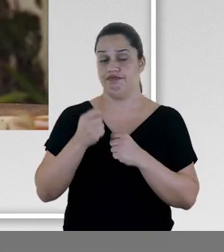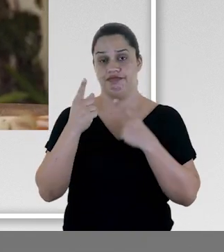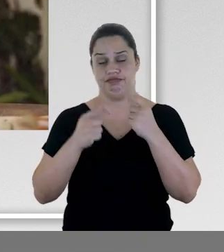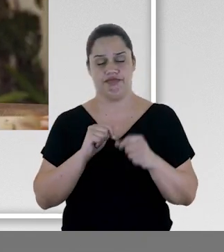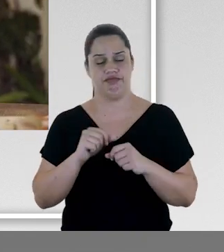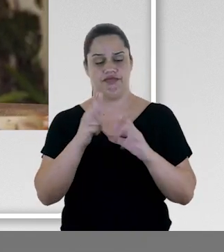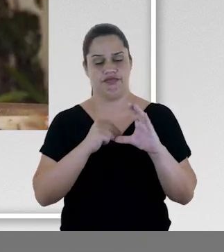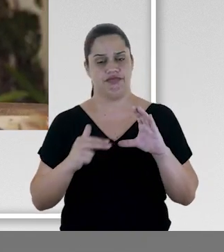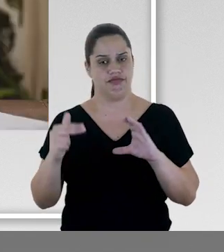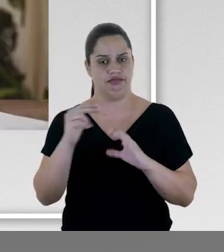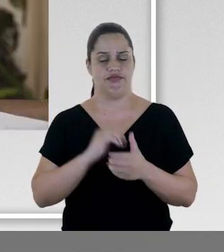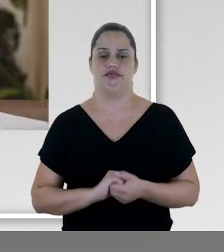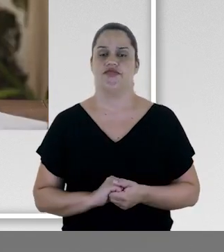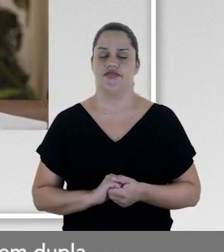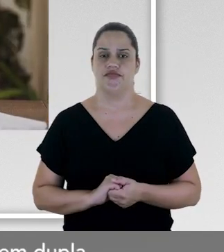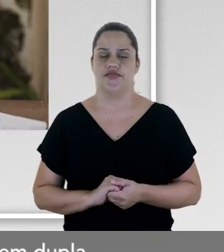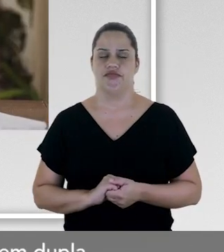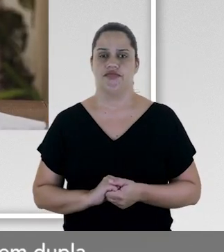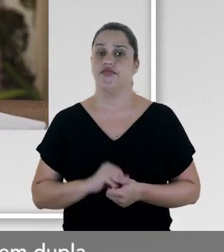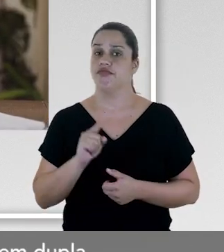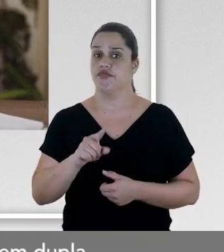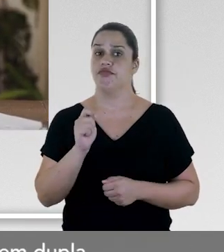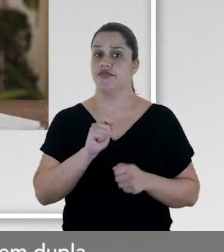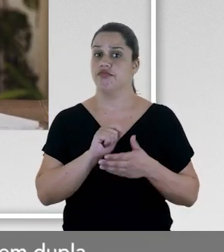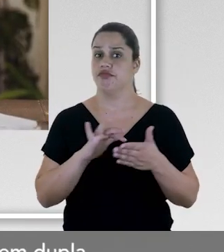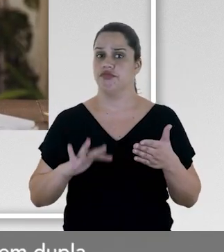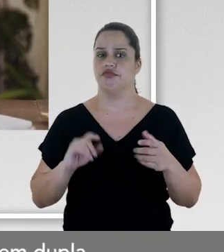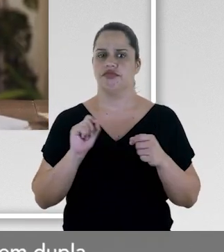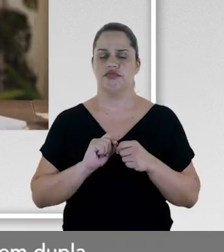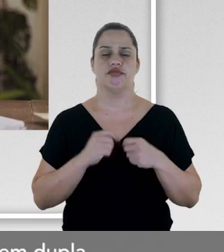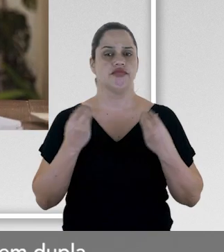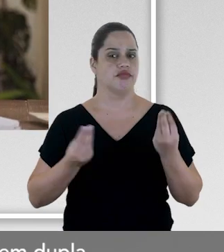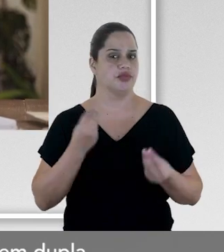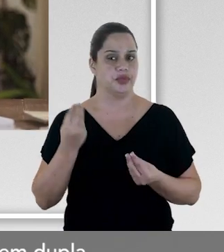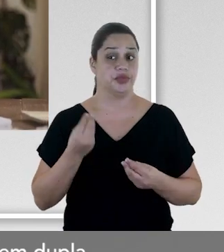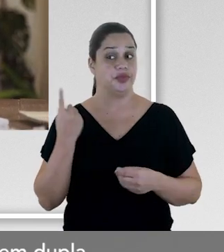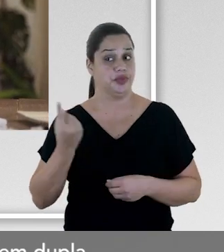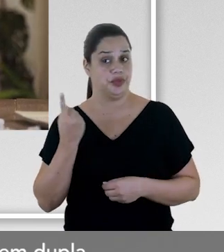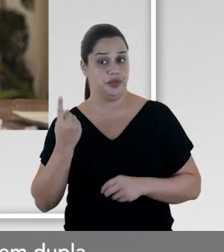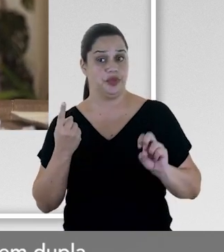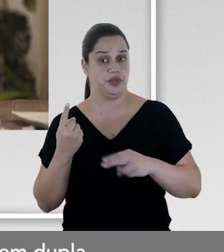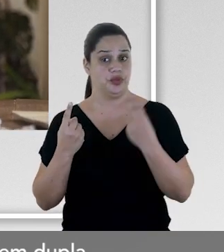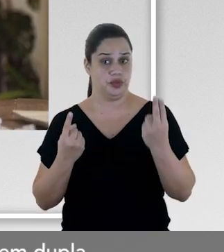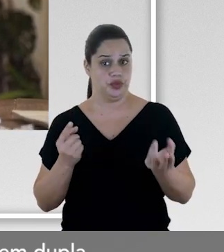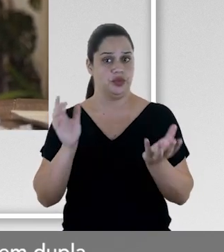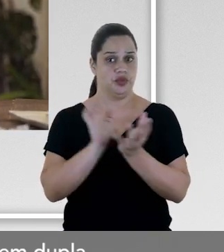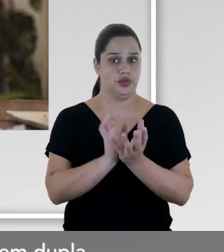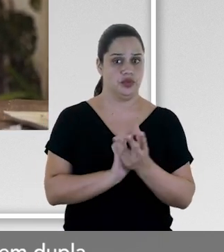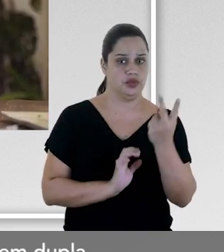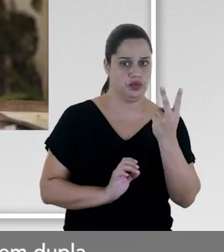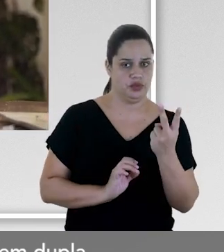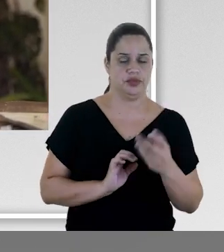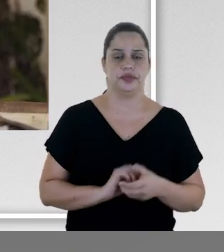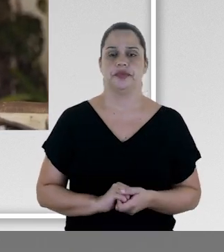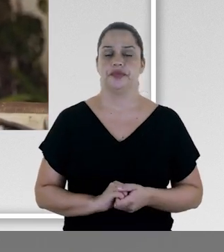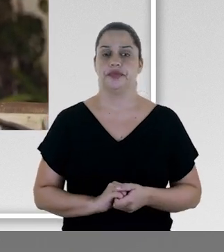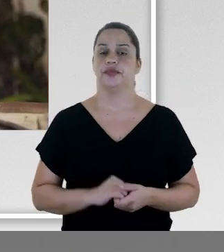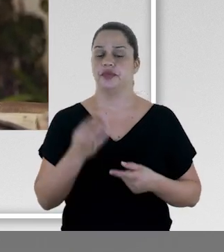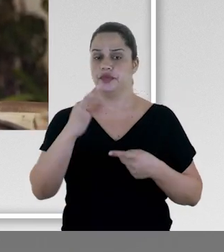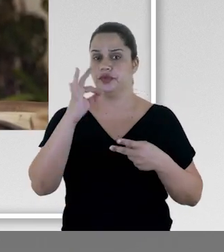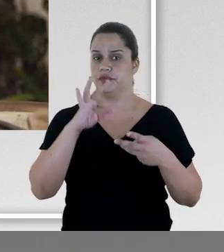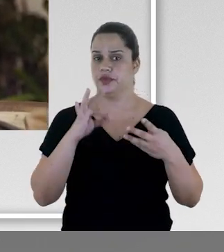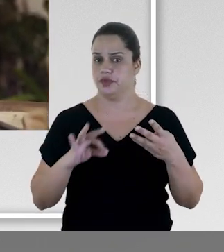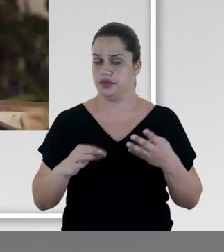algumas dessas imagens. Essa atividade pode ser feita de forma individual ou em dupla e a